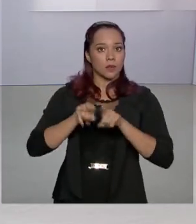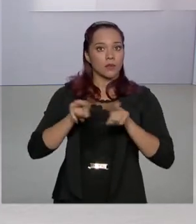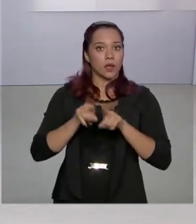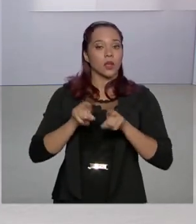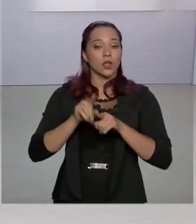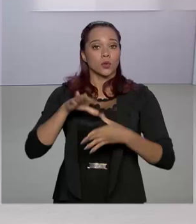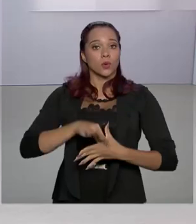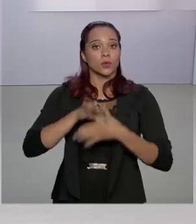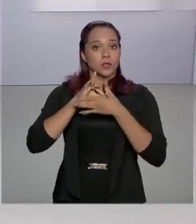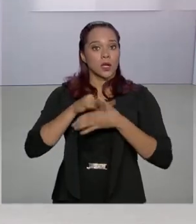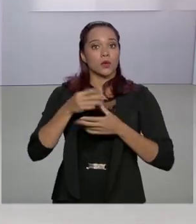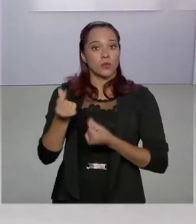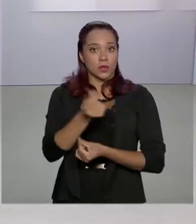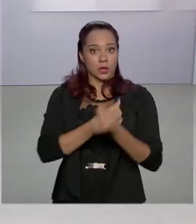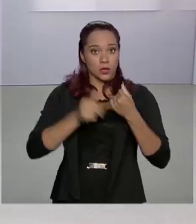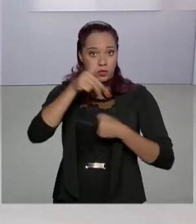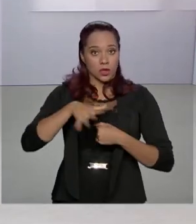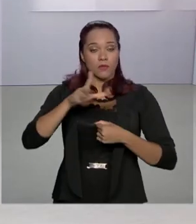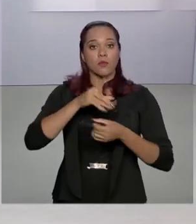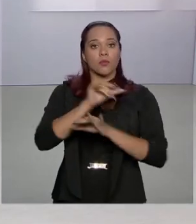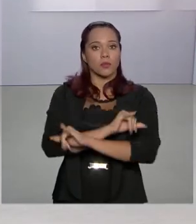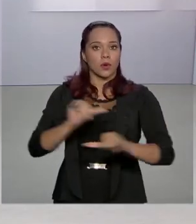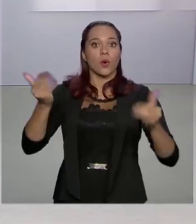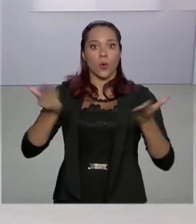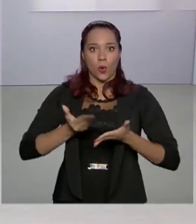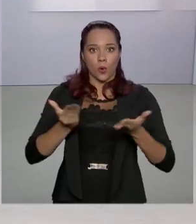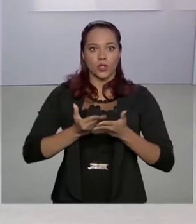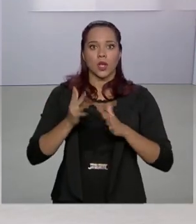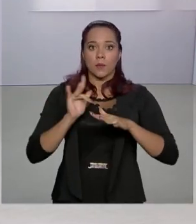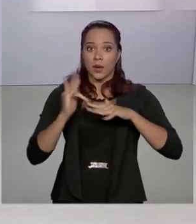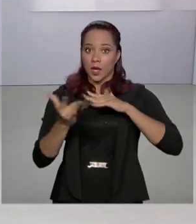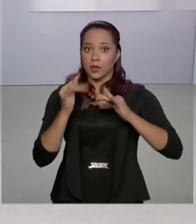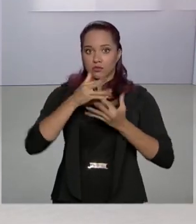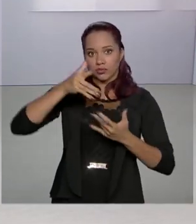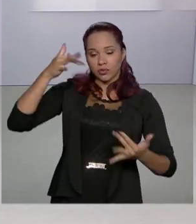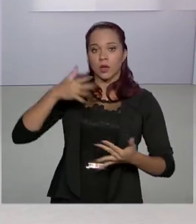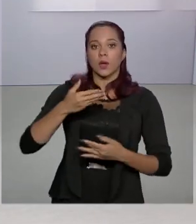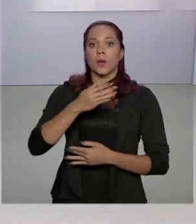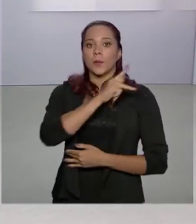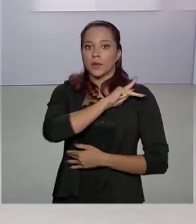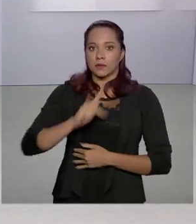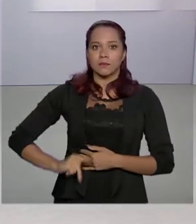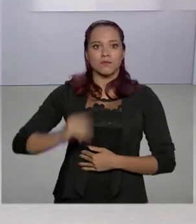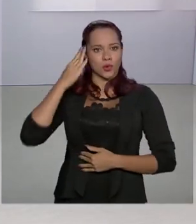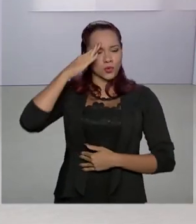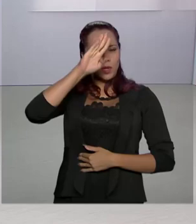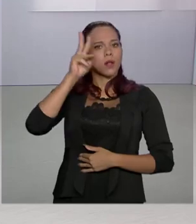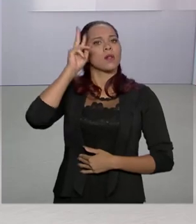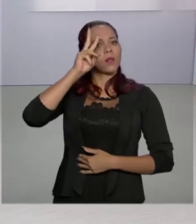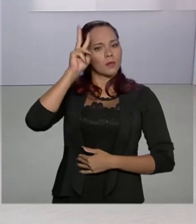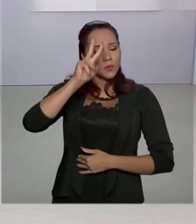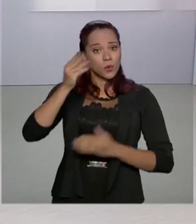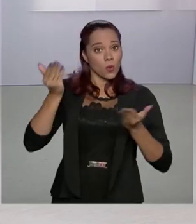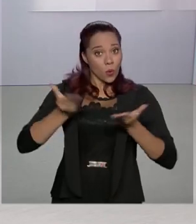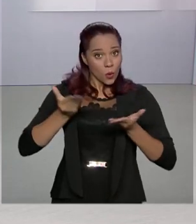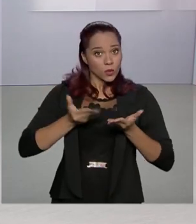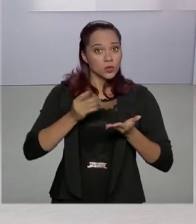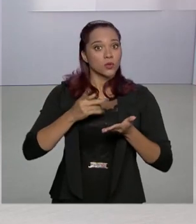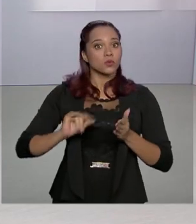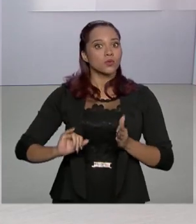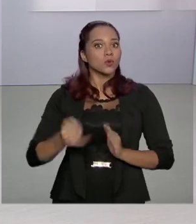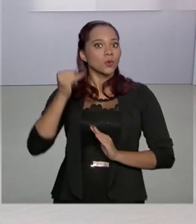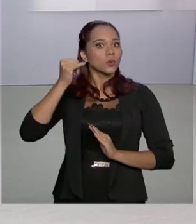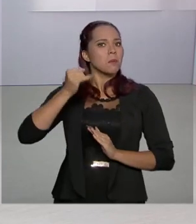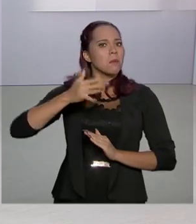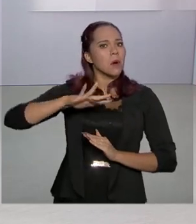foi publicada hoje no Diário Oficial. Pelas redes sociais, o presidente Jair Bolsonaro lembrou que, atualmente, os juros